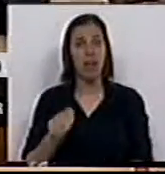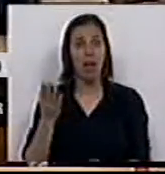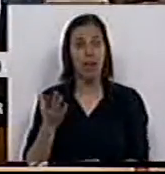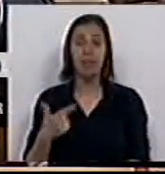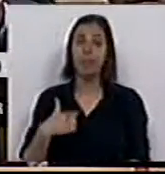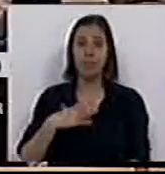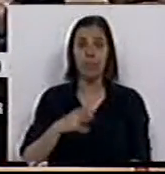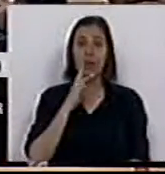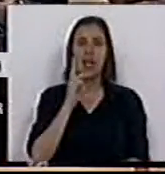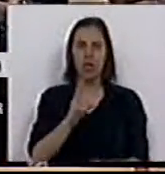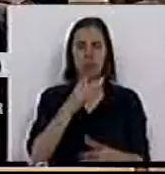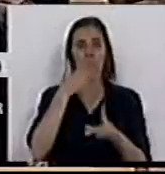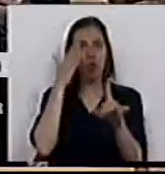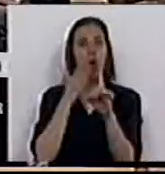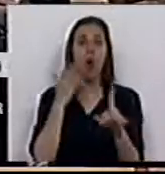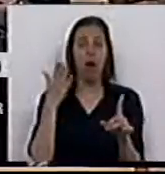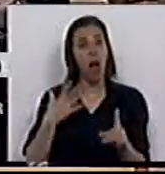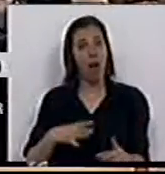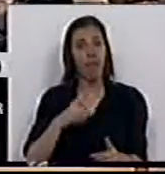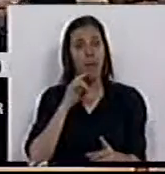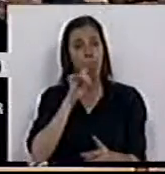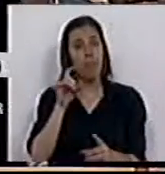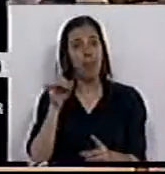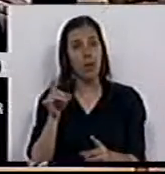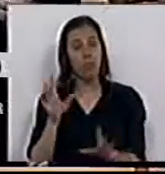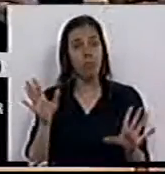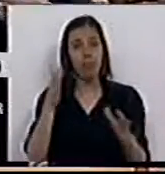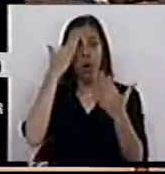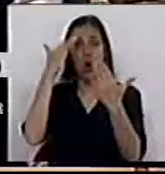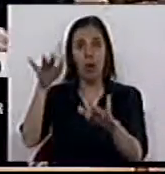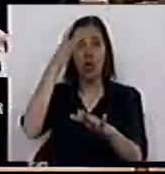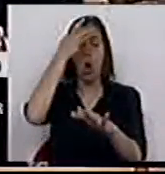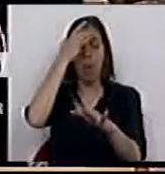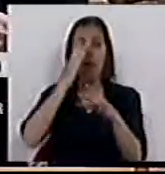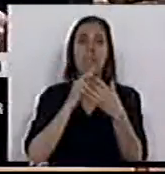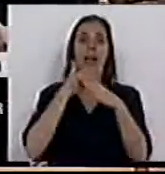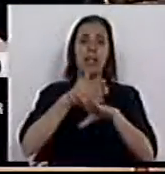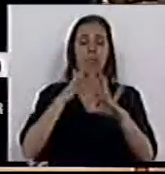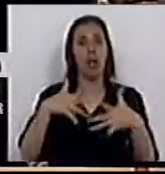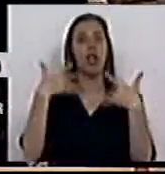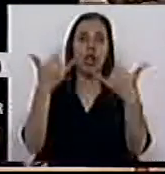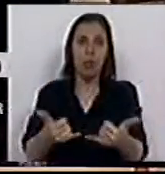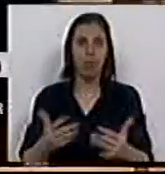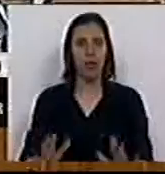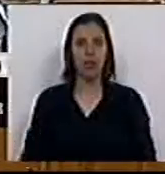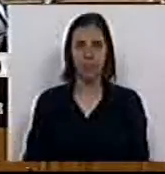Eu gostaria de respostas muito concretas a estas perguntas. Deixarei a opinião política para a intervenção que farei depois.